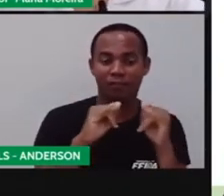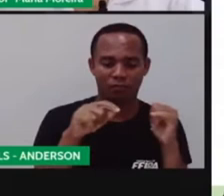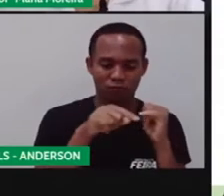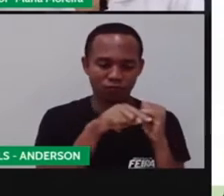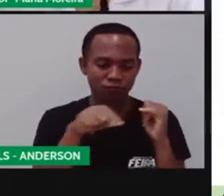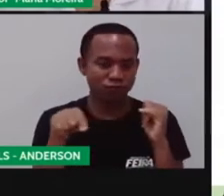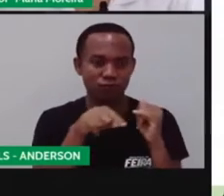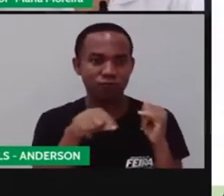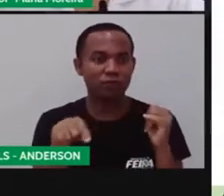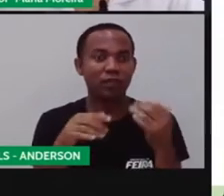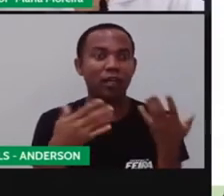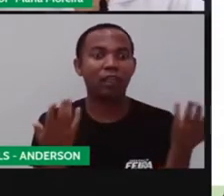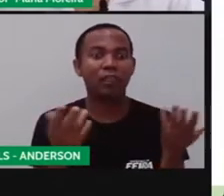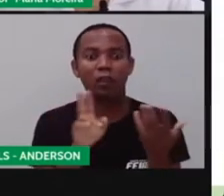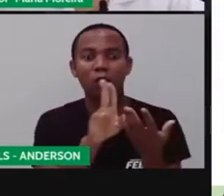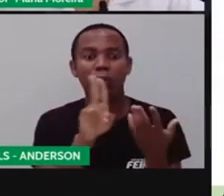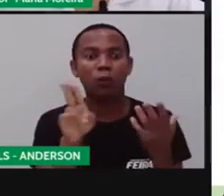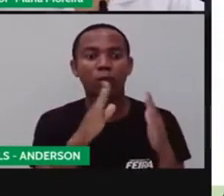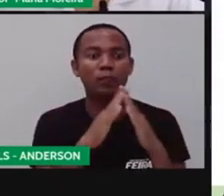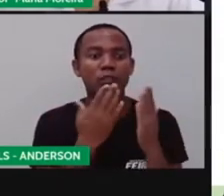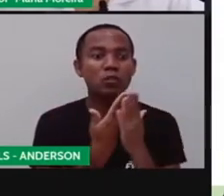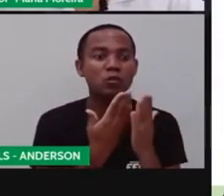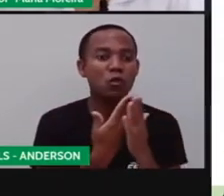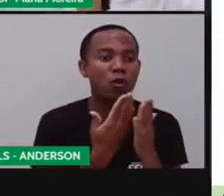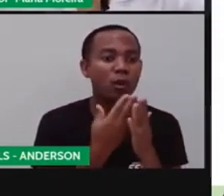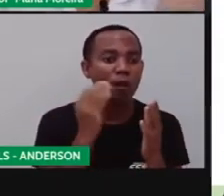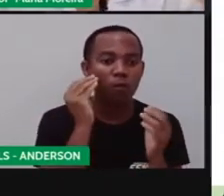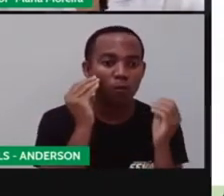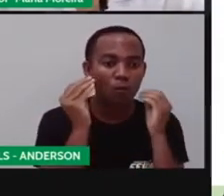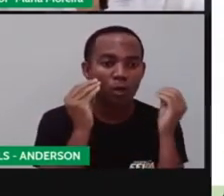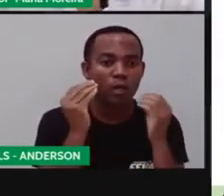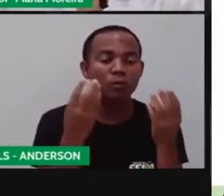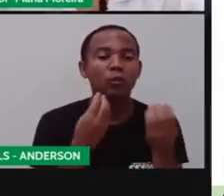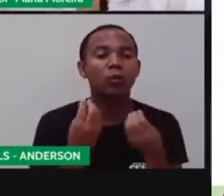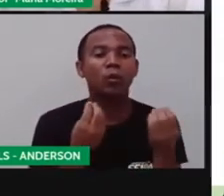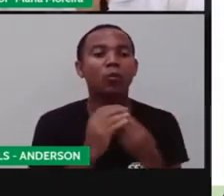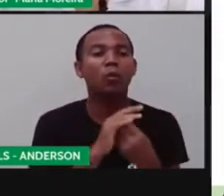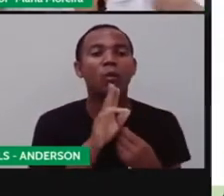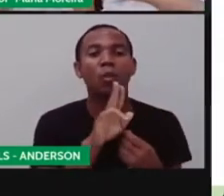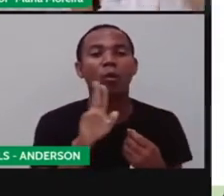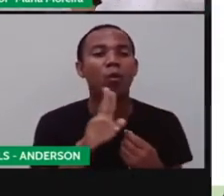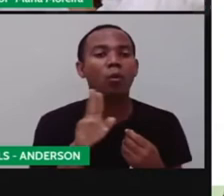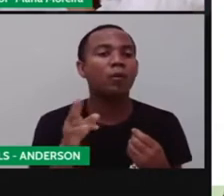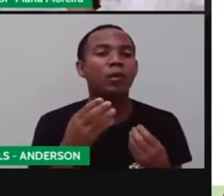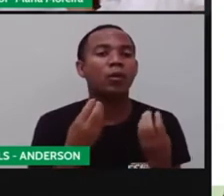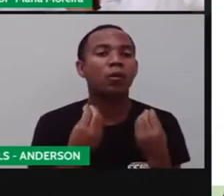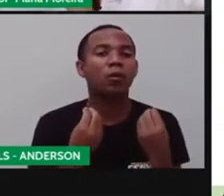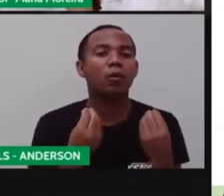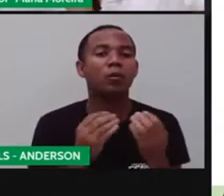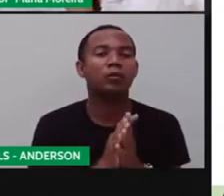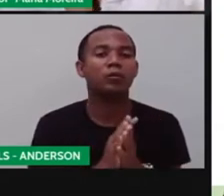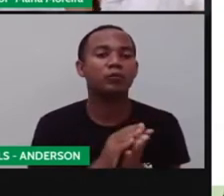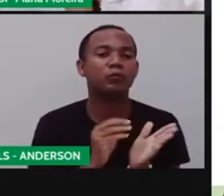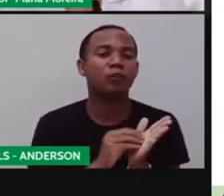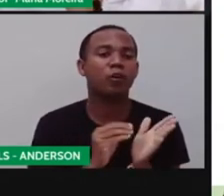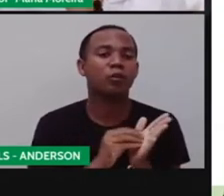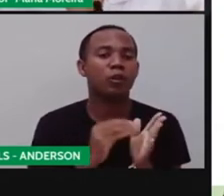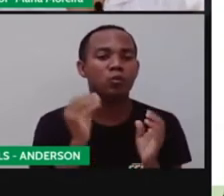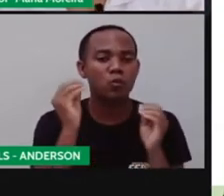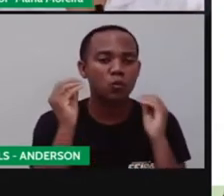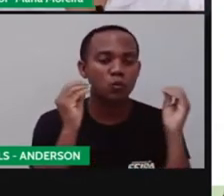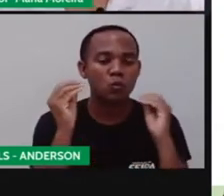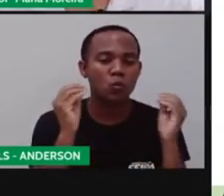embaixo? Cadê o nome da escola pra gente mandar beijo? Se não bota o nome, se não bota a escola, não tem beijo da dupla aqui pra